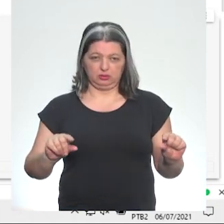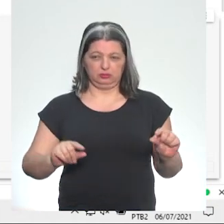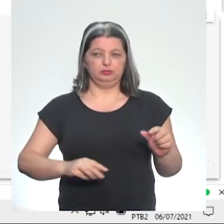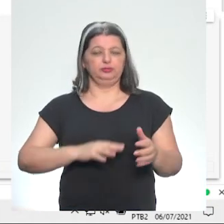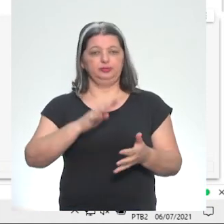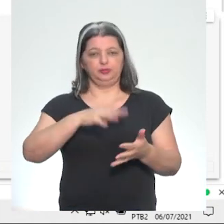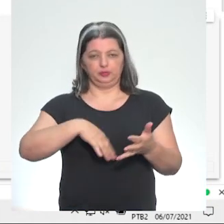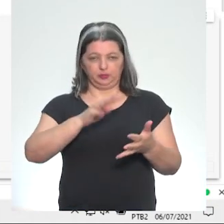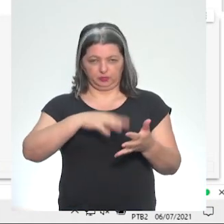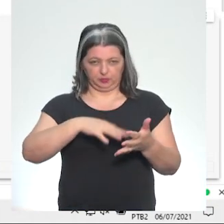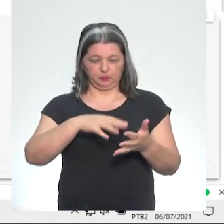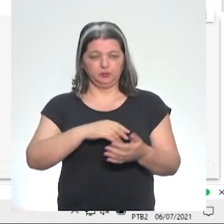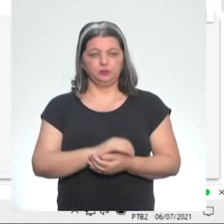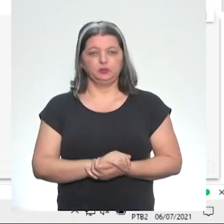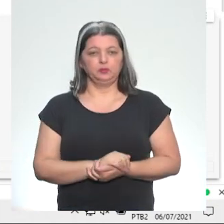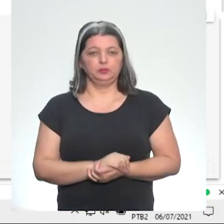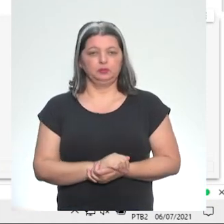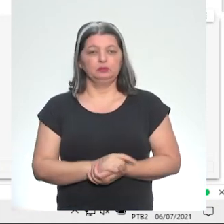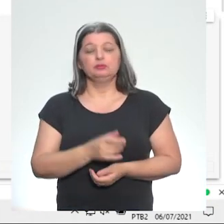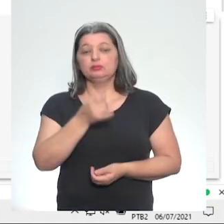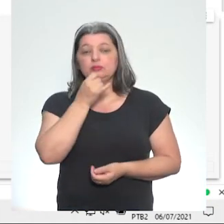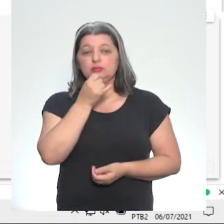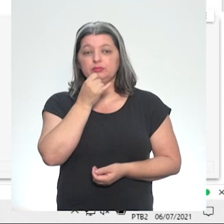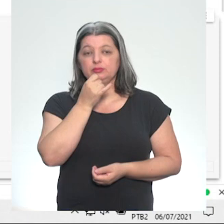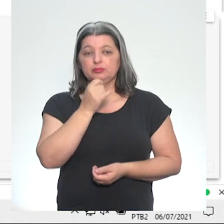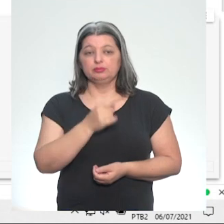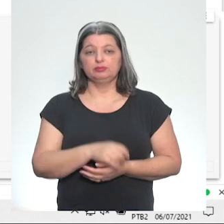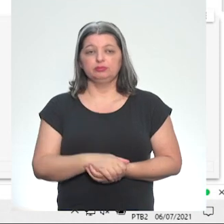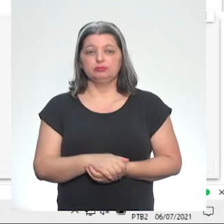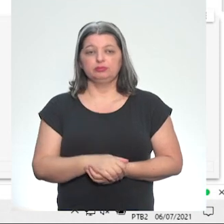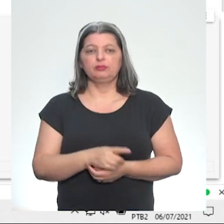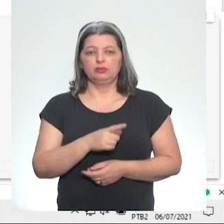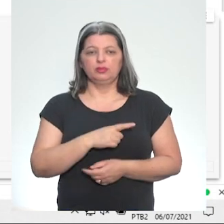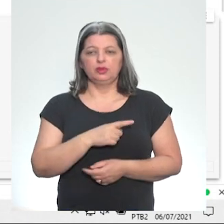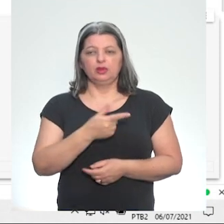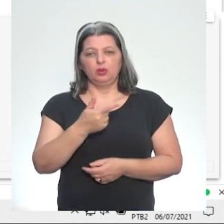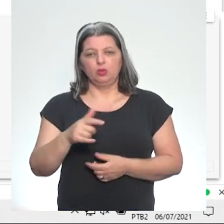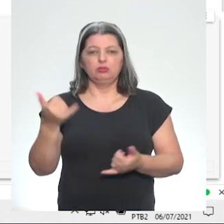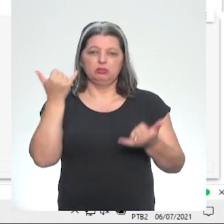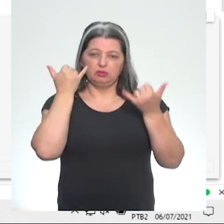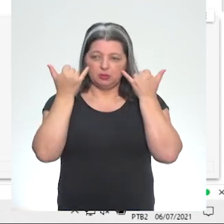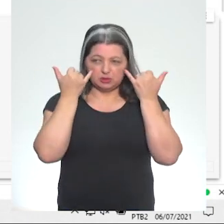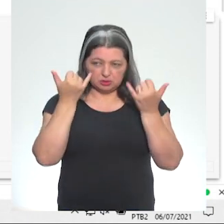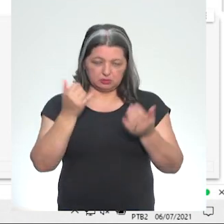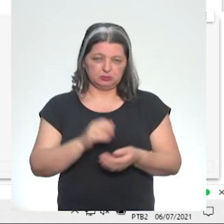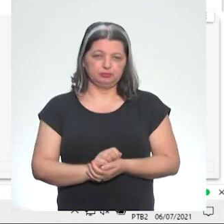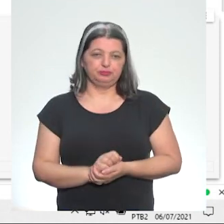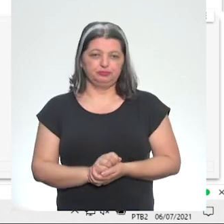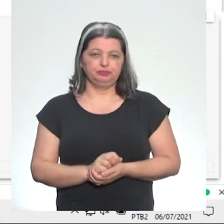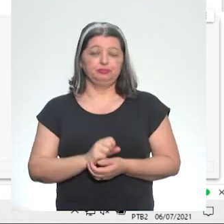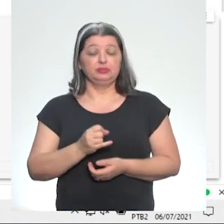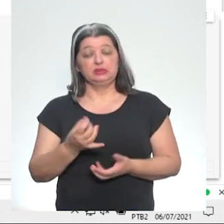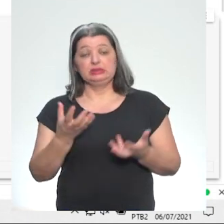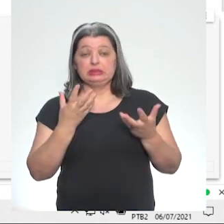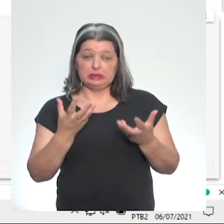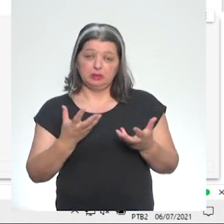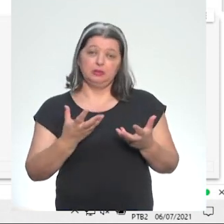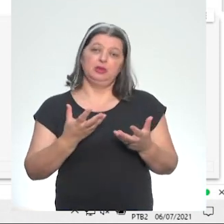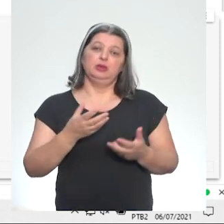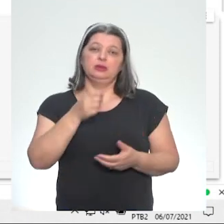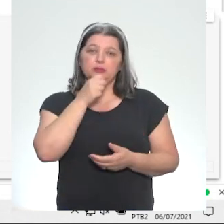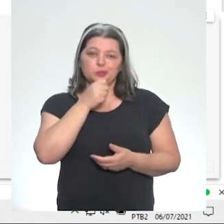E aqui é quando a gente quer, por exemplo... Eu tenho mais de uma informação. Quando eu quis saber se eu era jovem ou se eu era cringe...